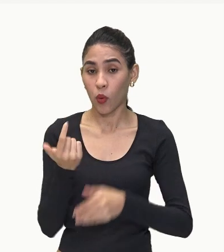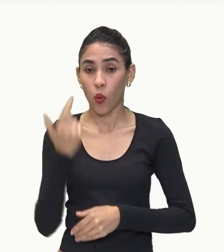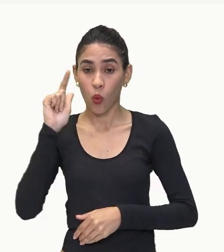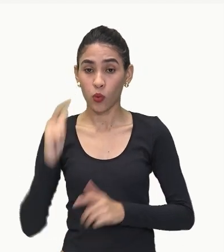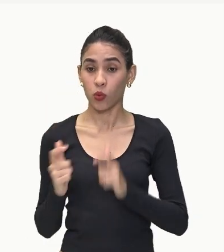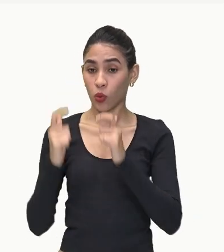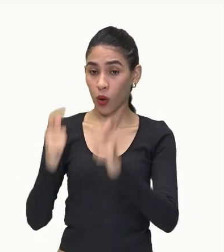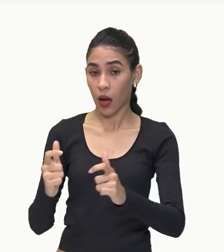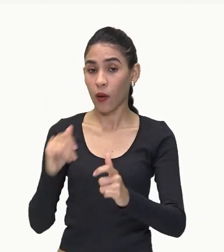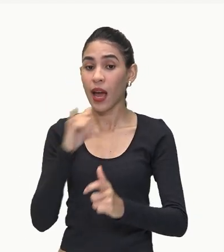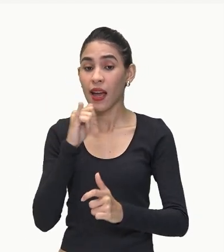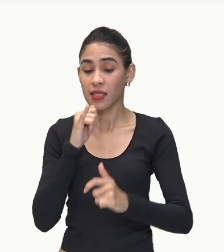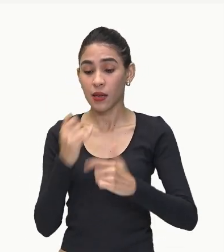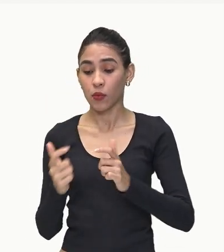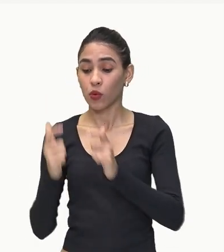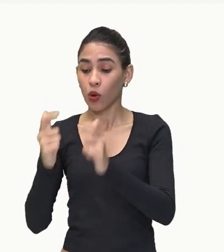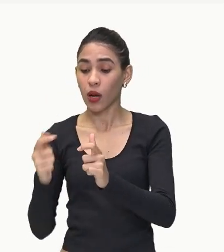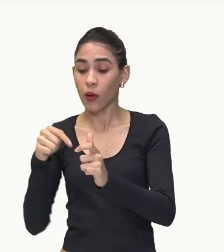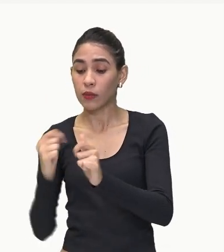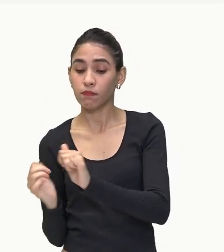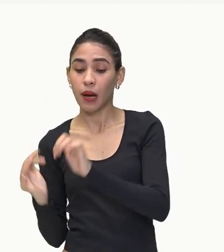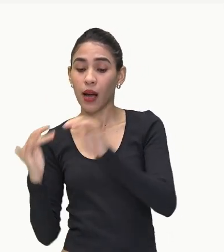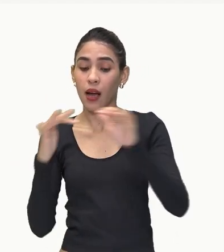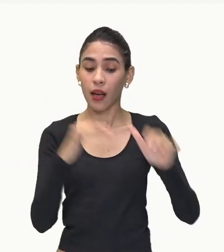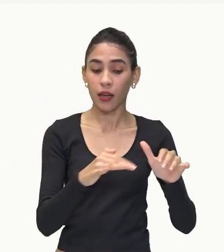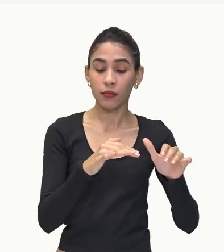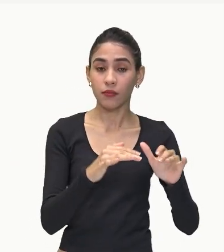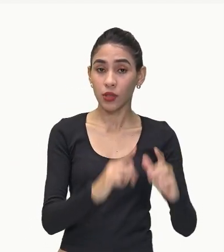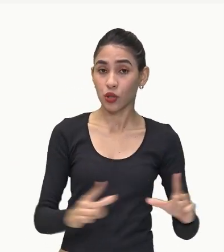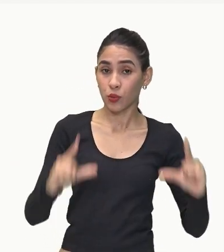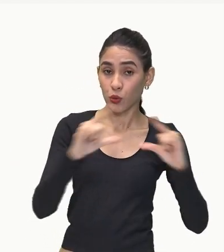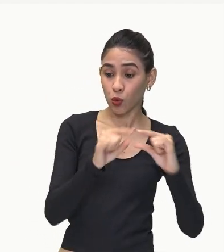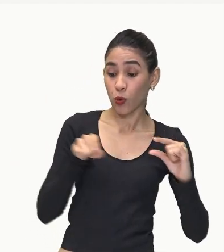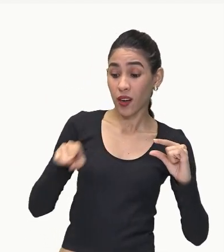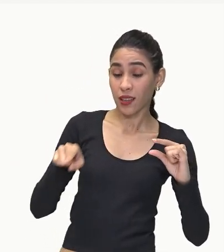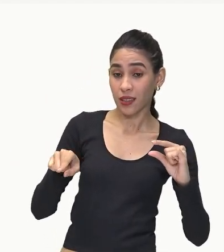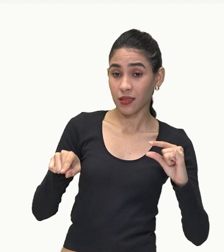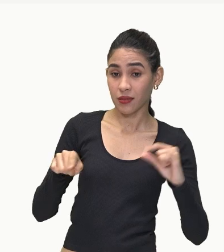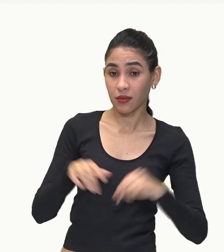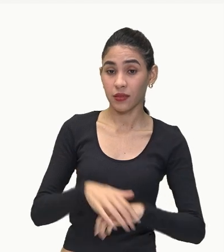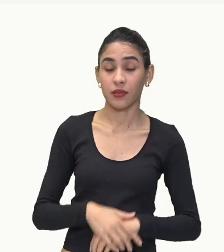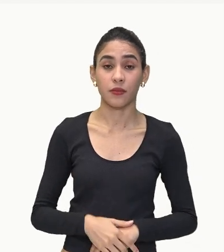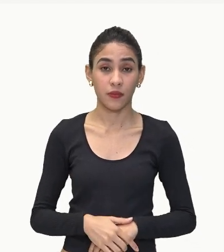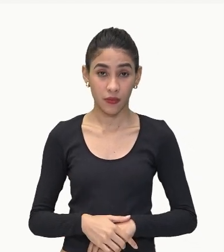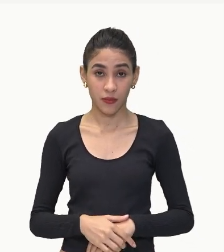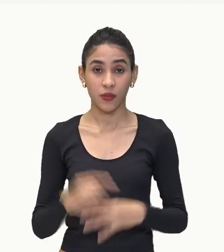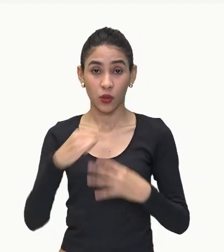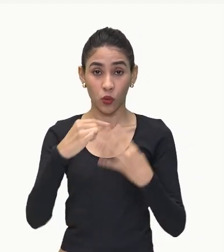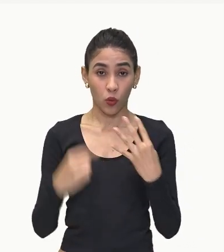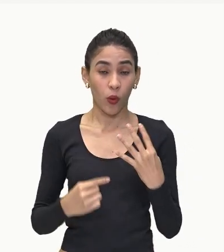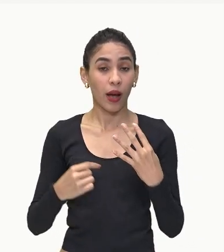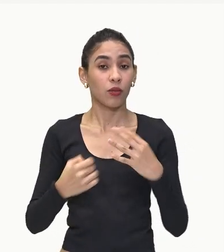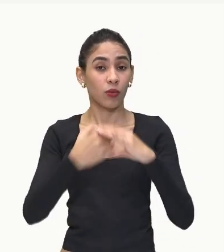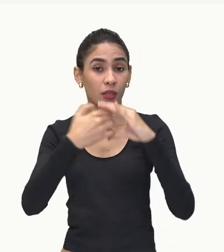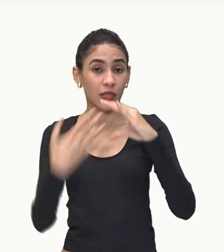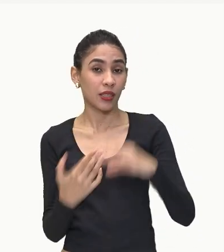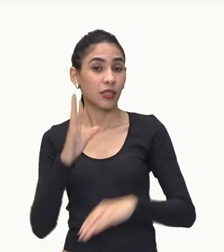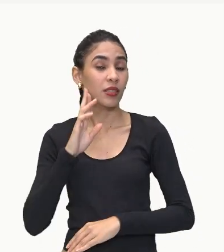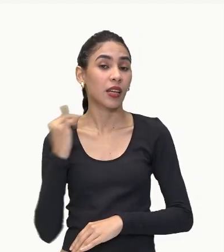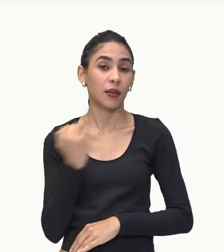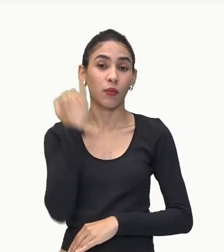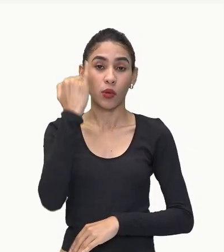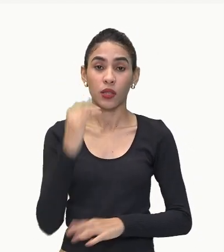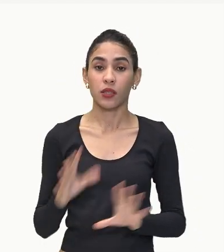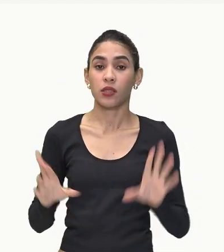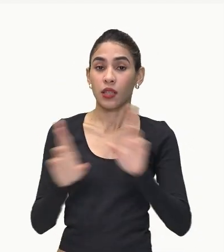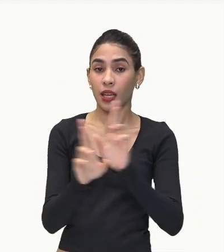Ele foi Para um outro local Também diminuiu Essa população Tá? Então esses são os quatro fatores Que estão relacionados